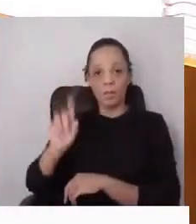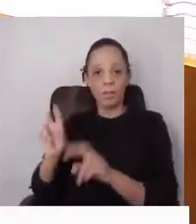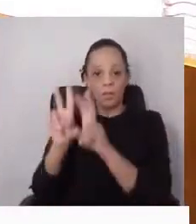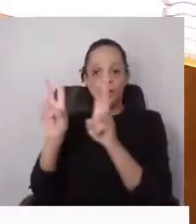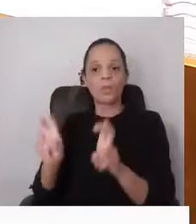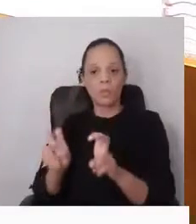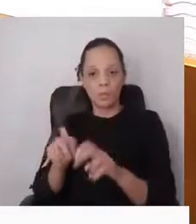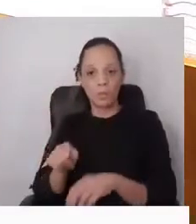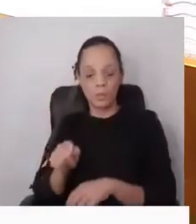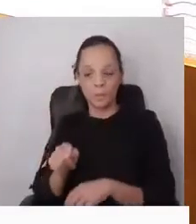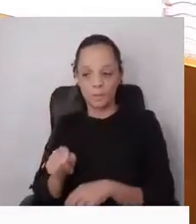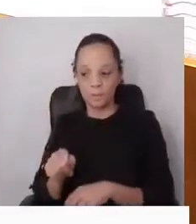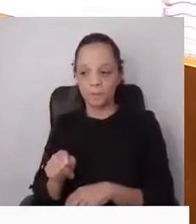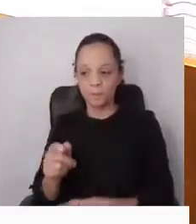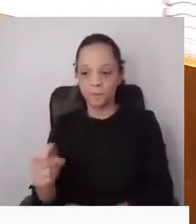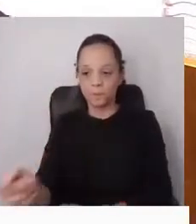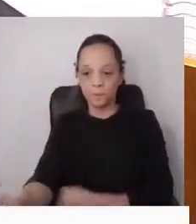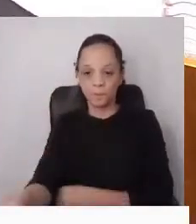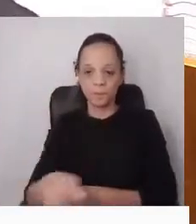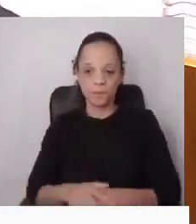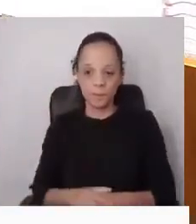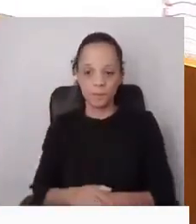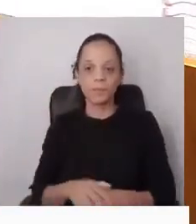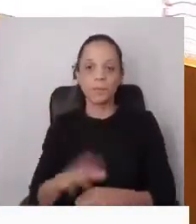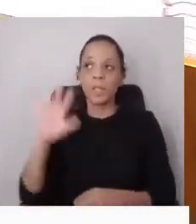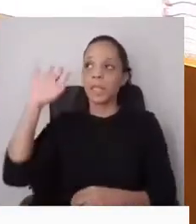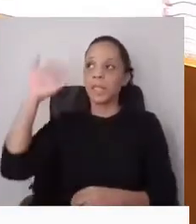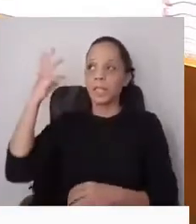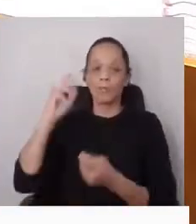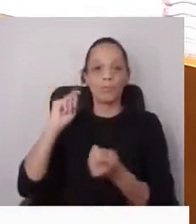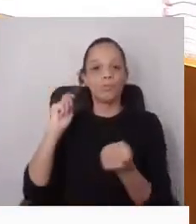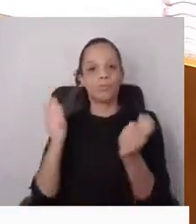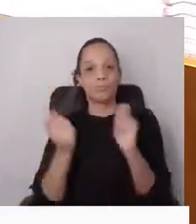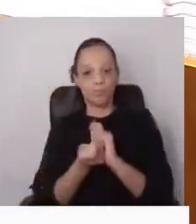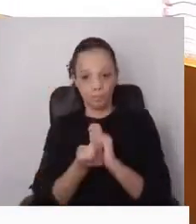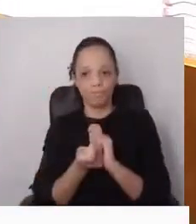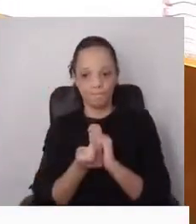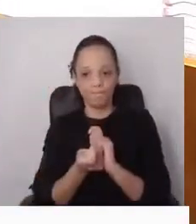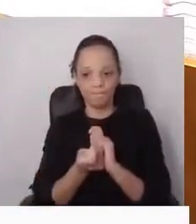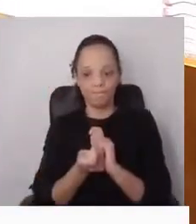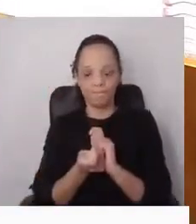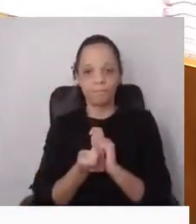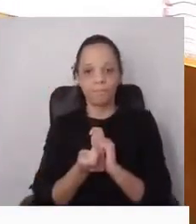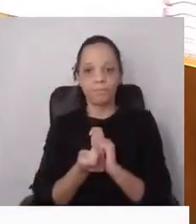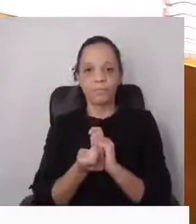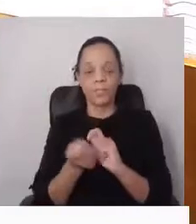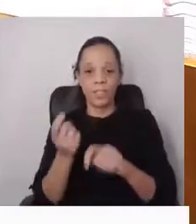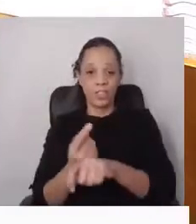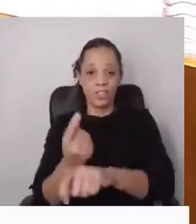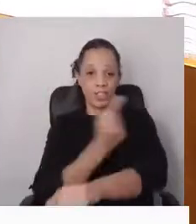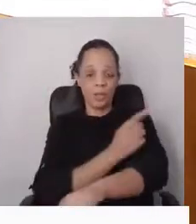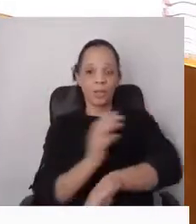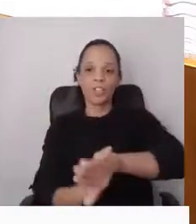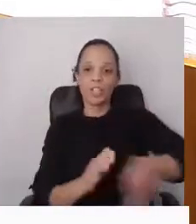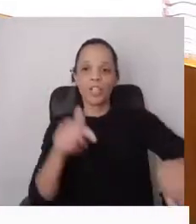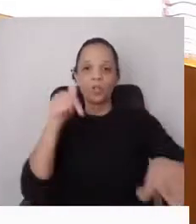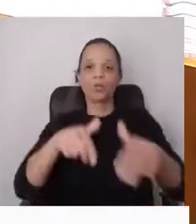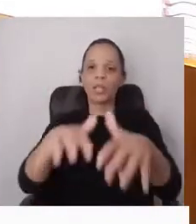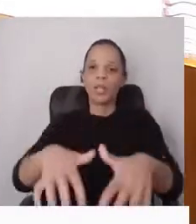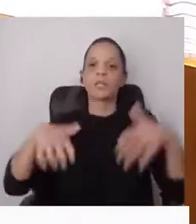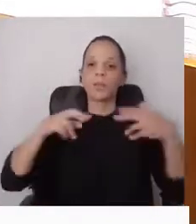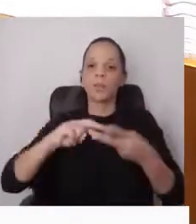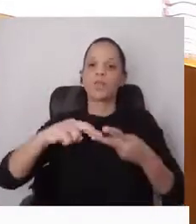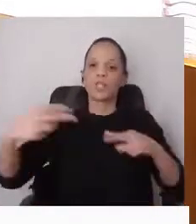alterações climáticas, a extrema-esquerda vem introduzir hoje na Assembleia Municipal